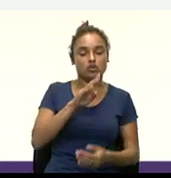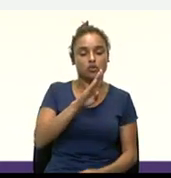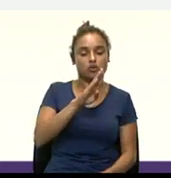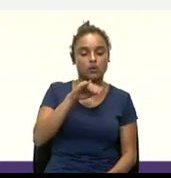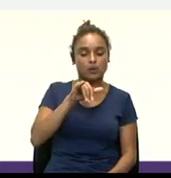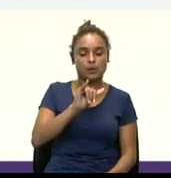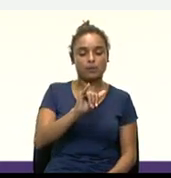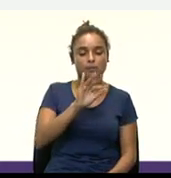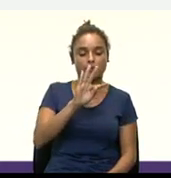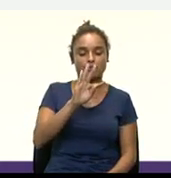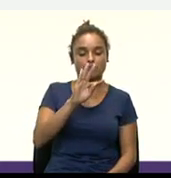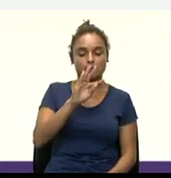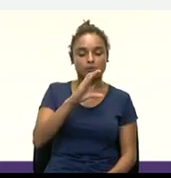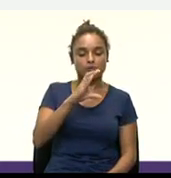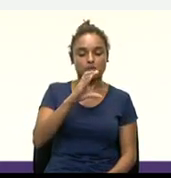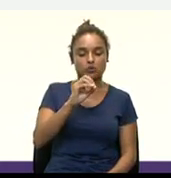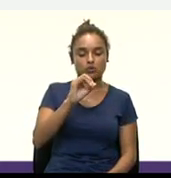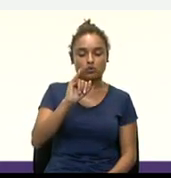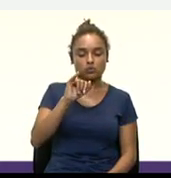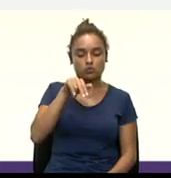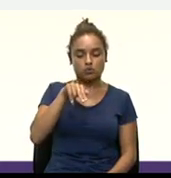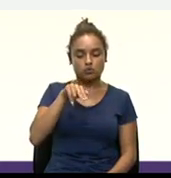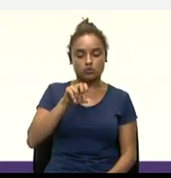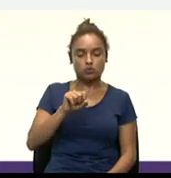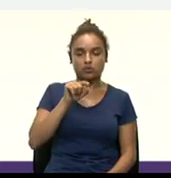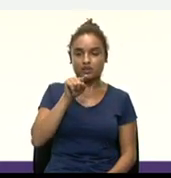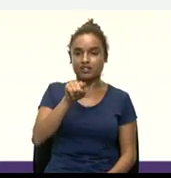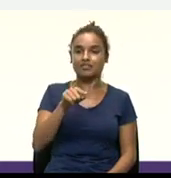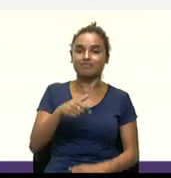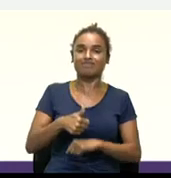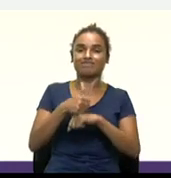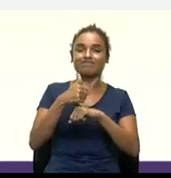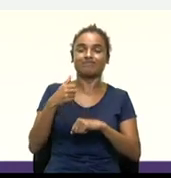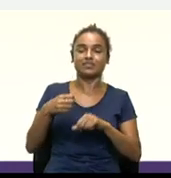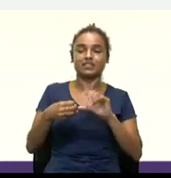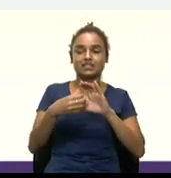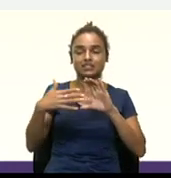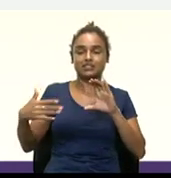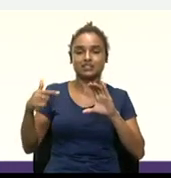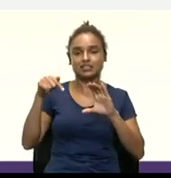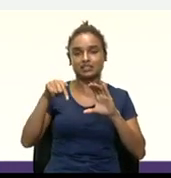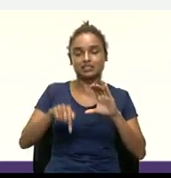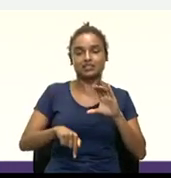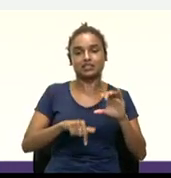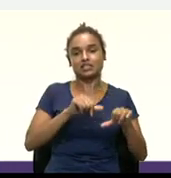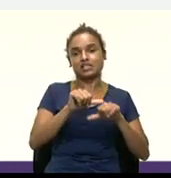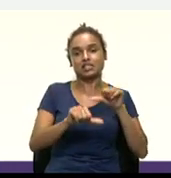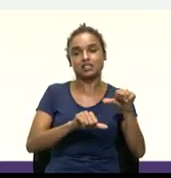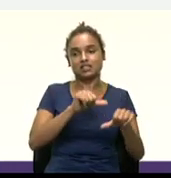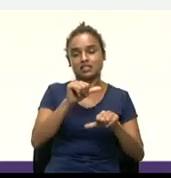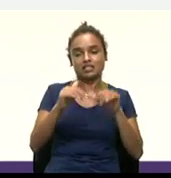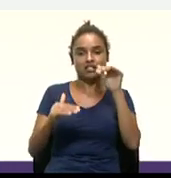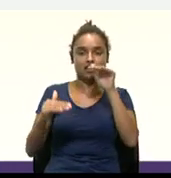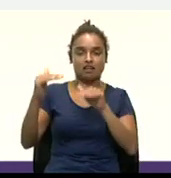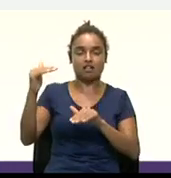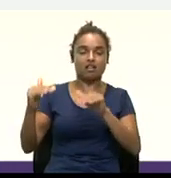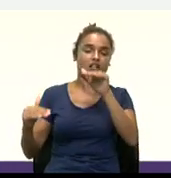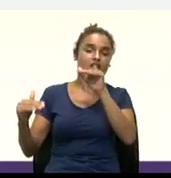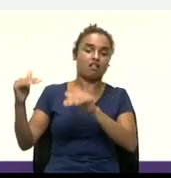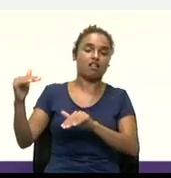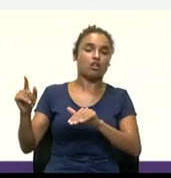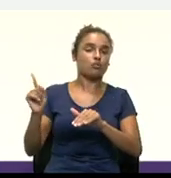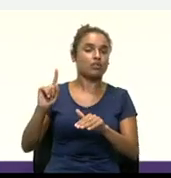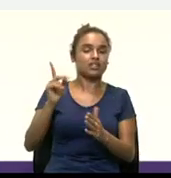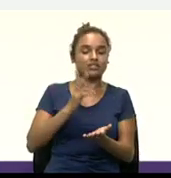E a principal característica, ela é uma moeda muito instável. E